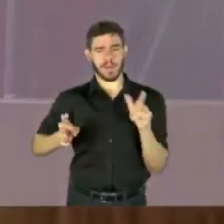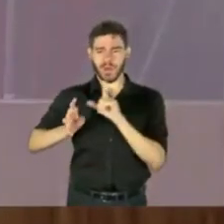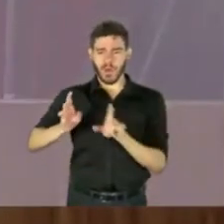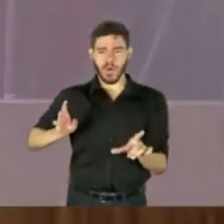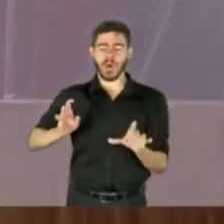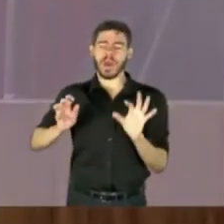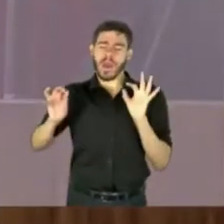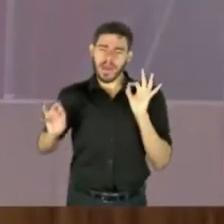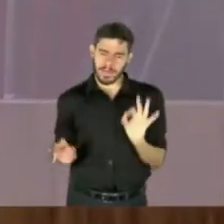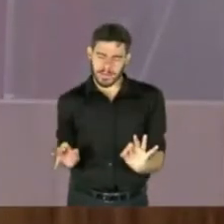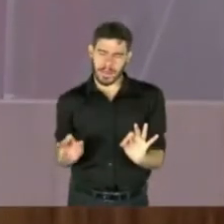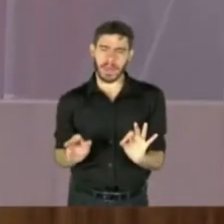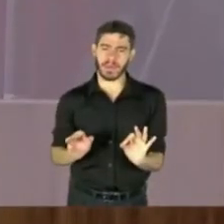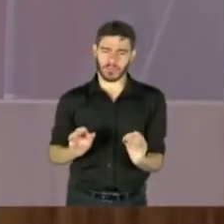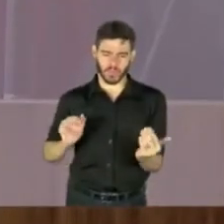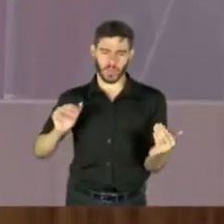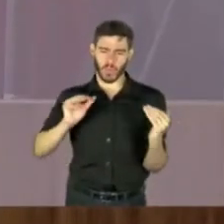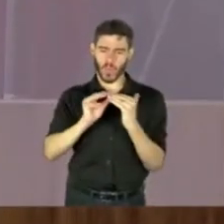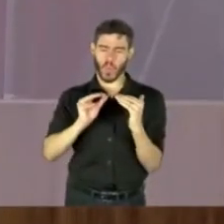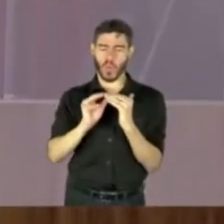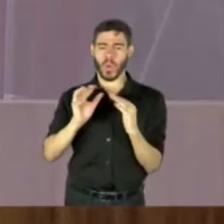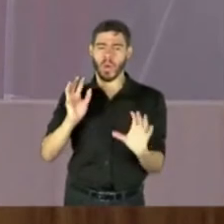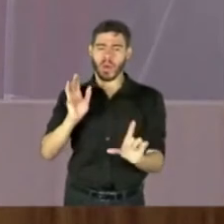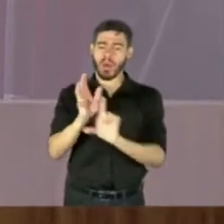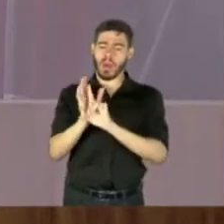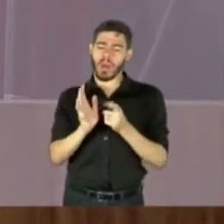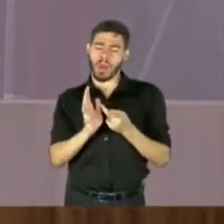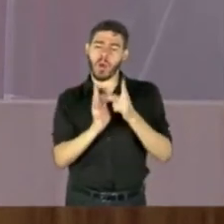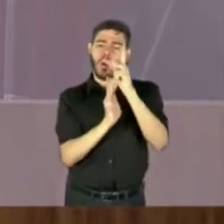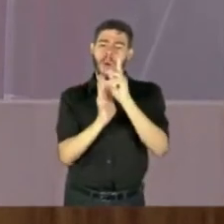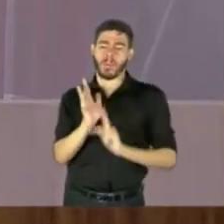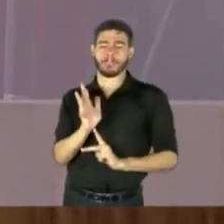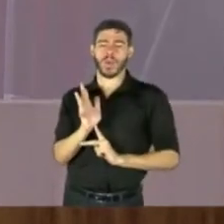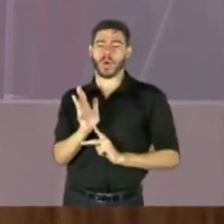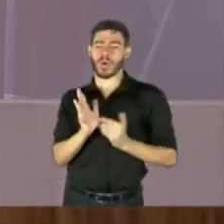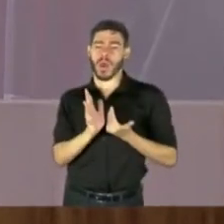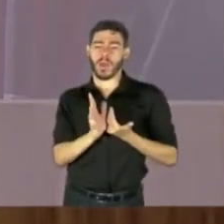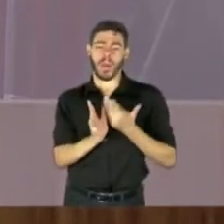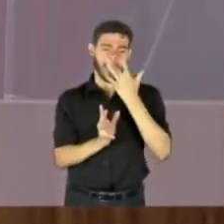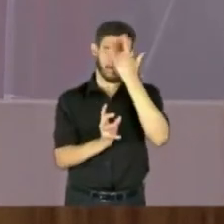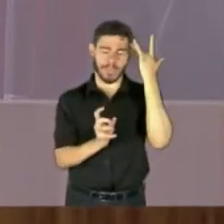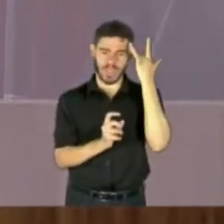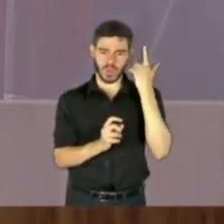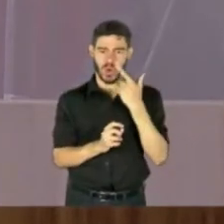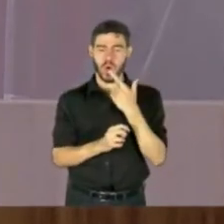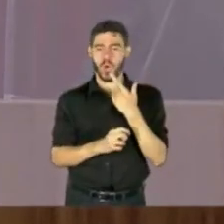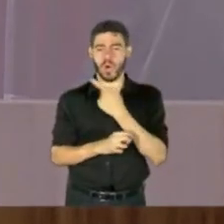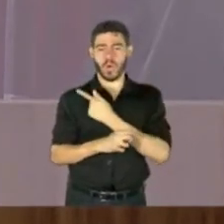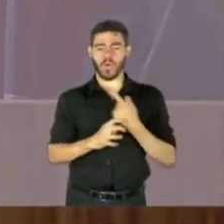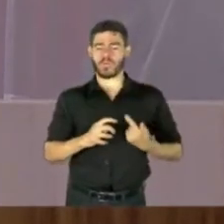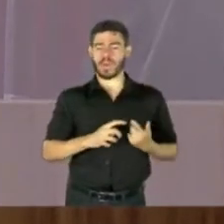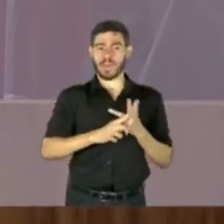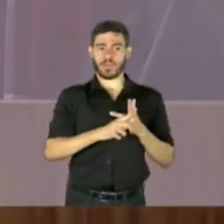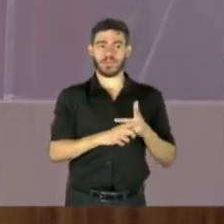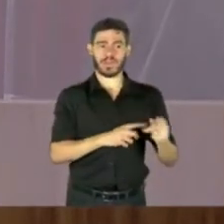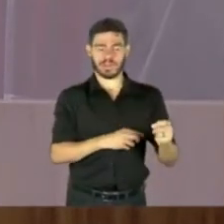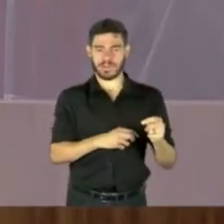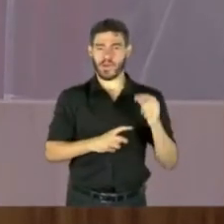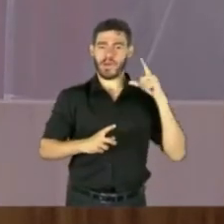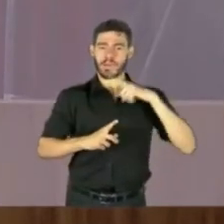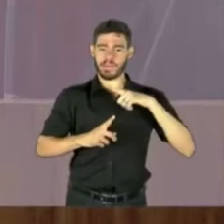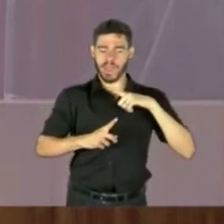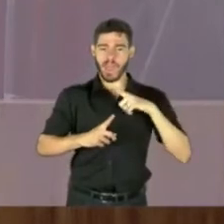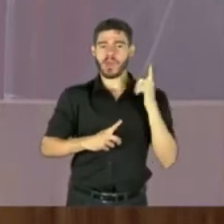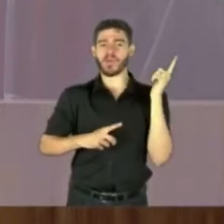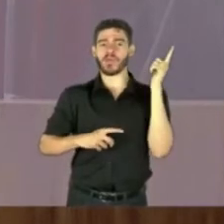é lícito isso, o programa iniciando, assim que é eleito o administrador, é visando que consiga